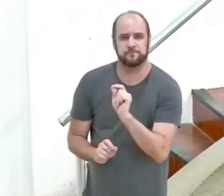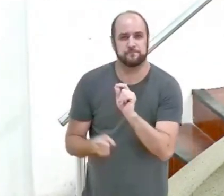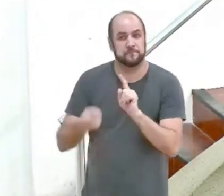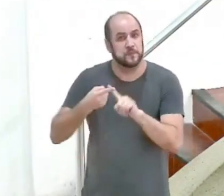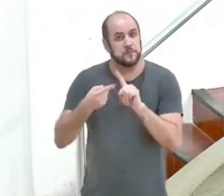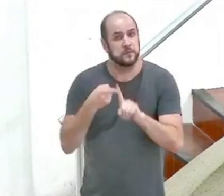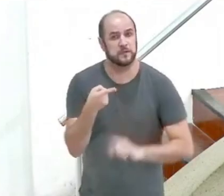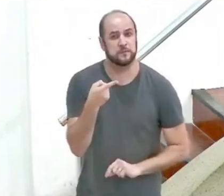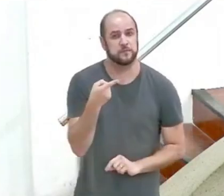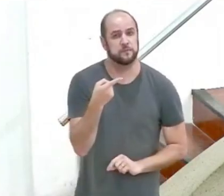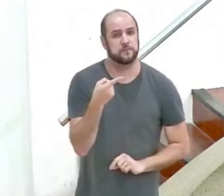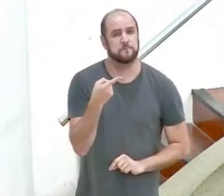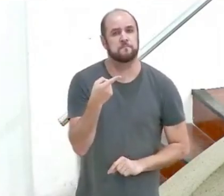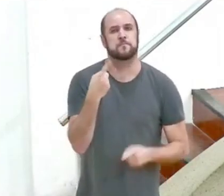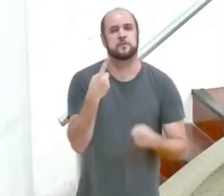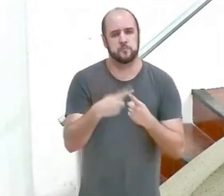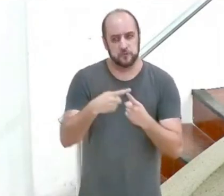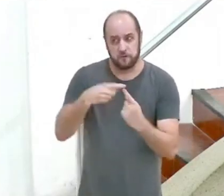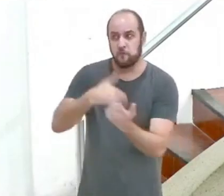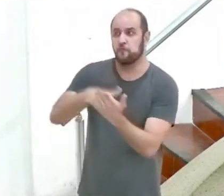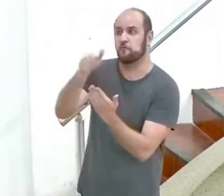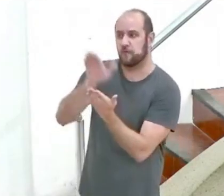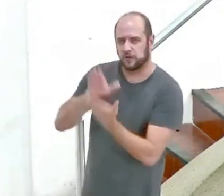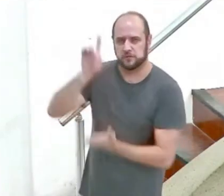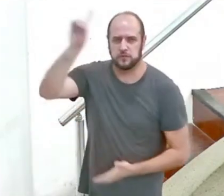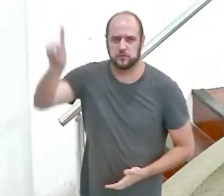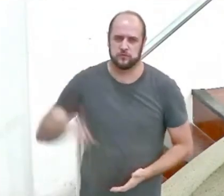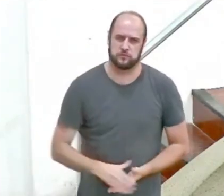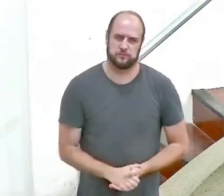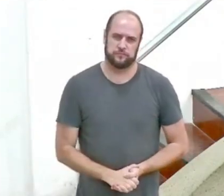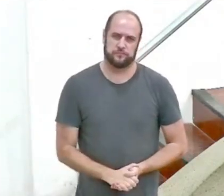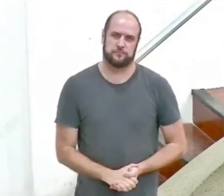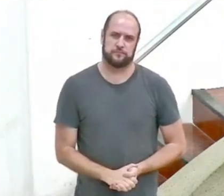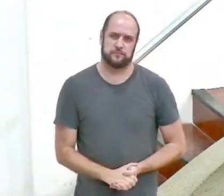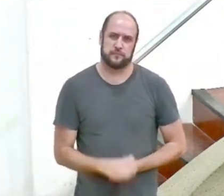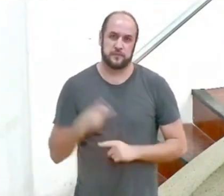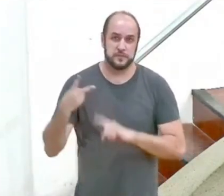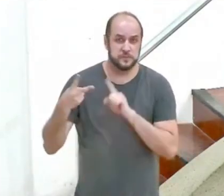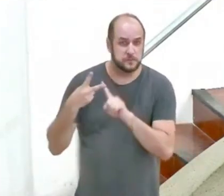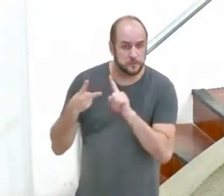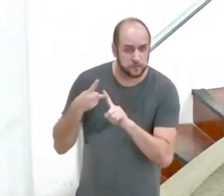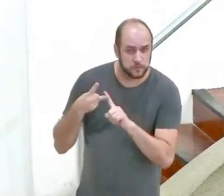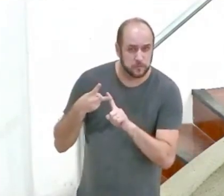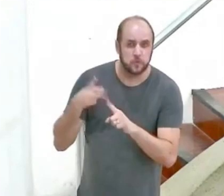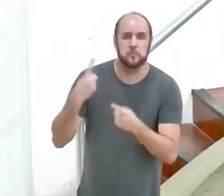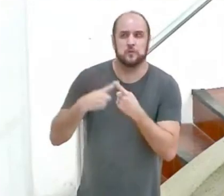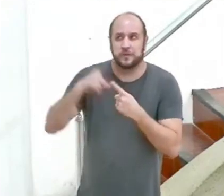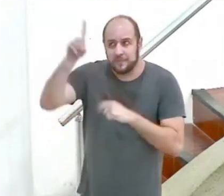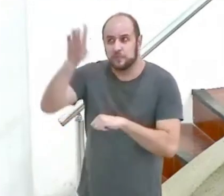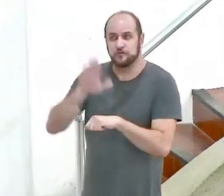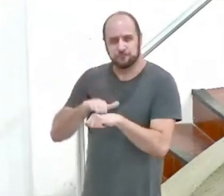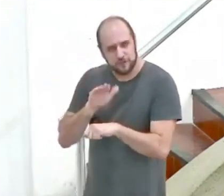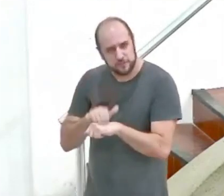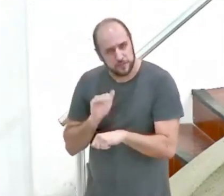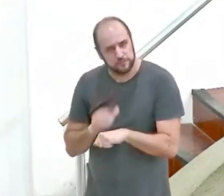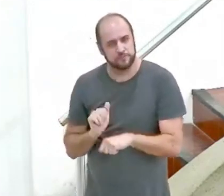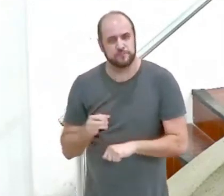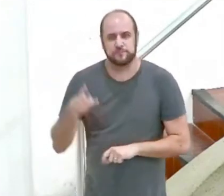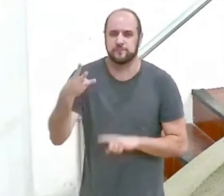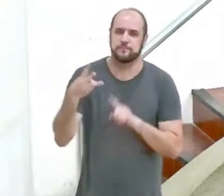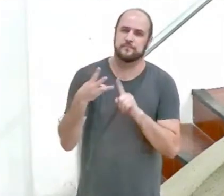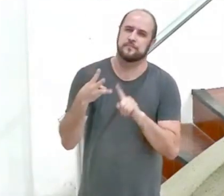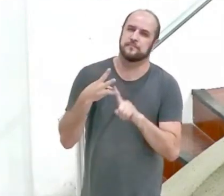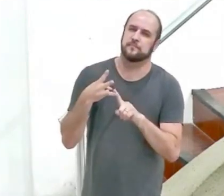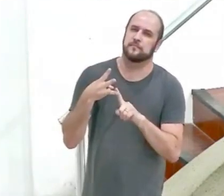lugar por causa da vingança de Deus em segundo lugar por causa do chamado de Deus e em